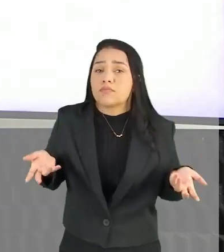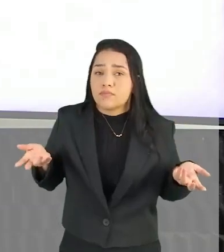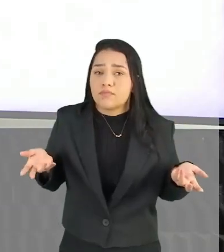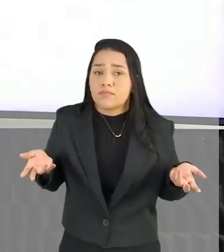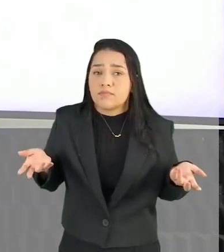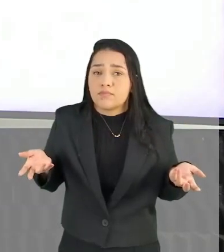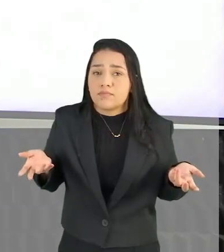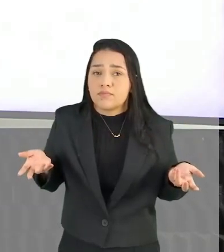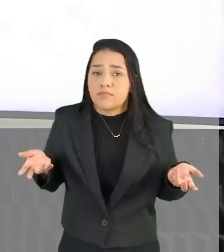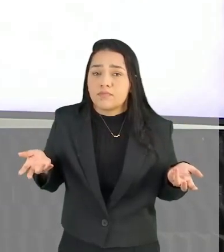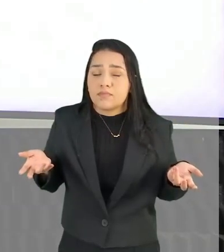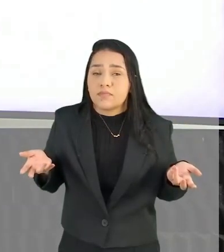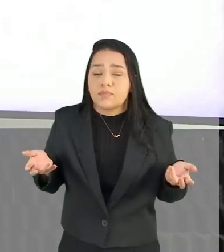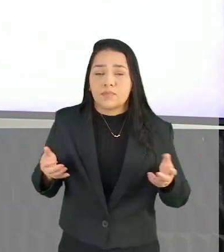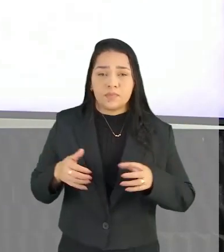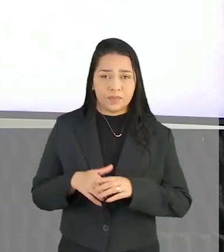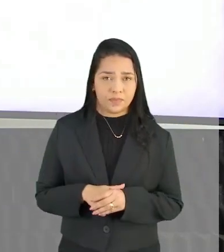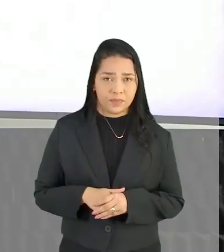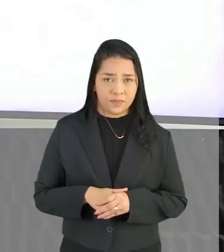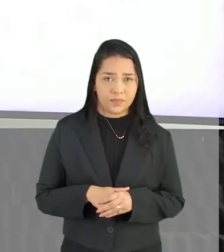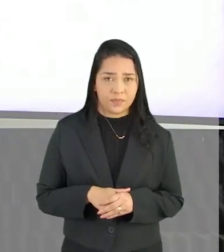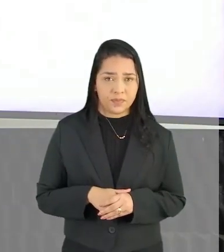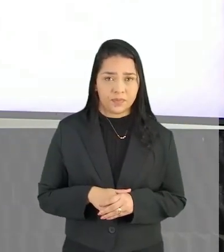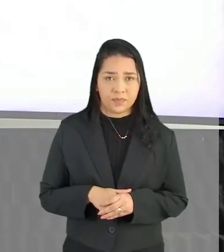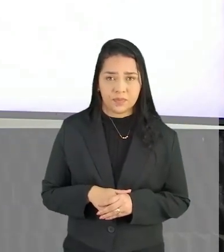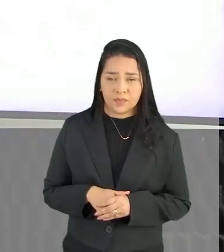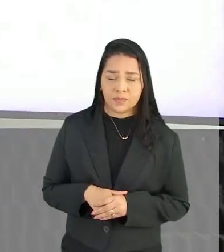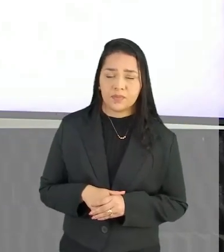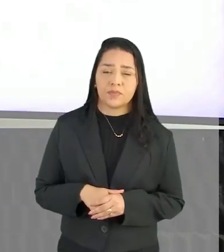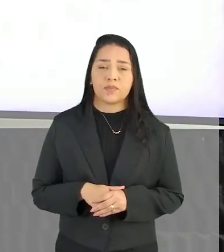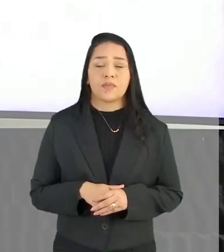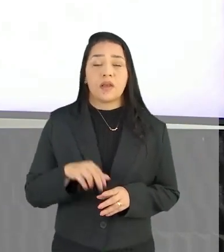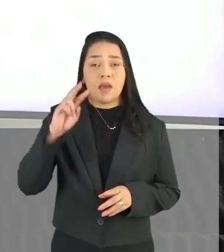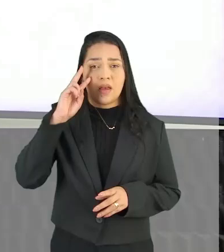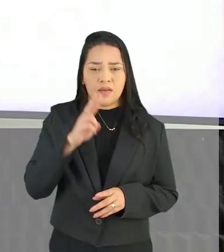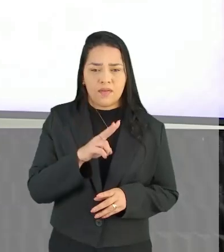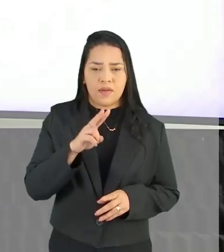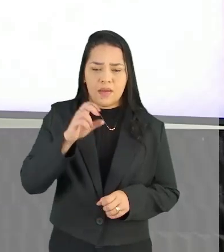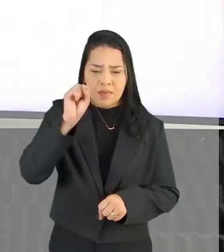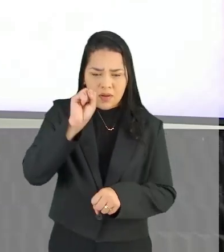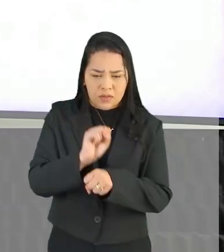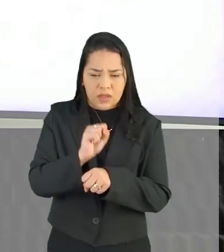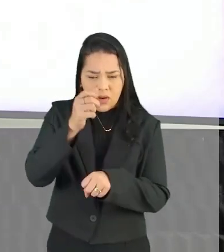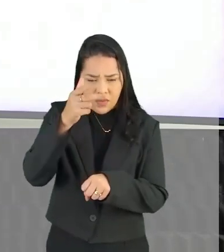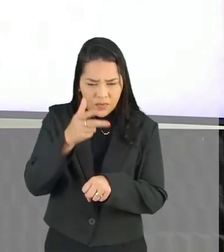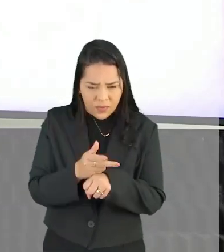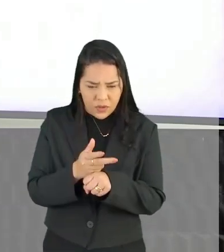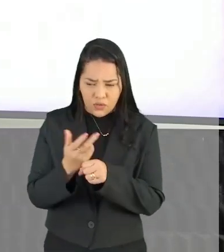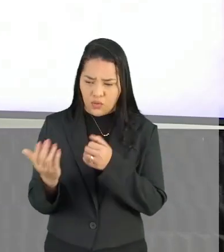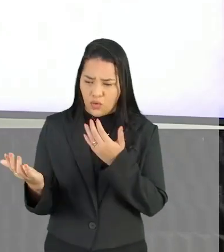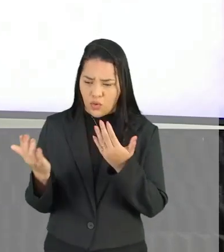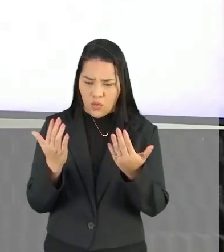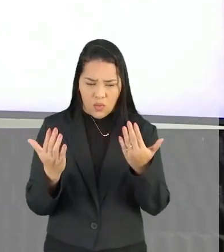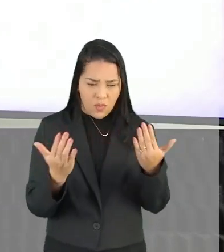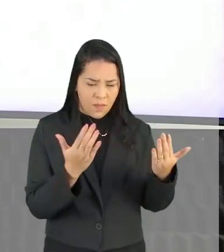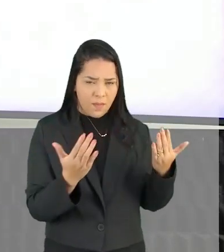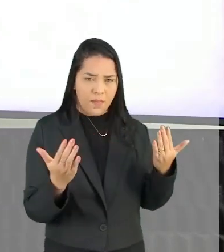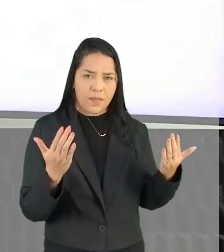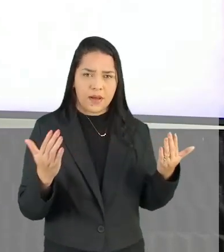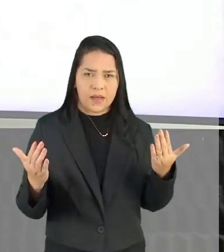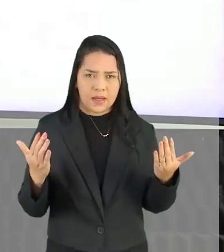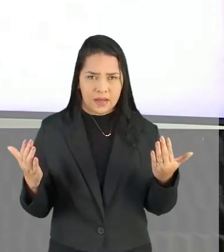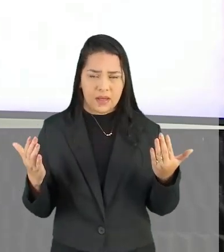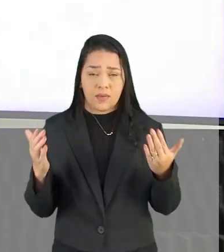é E aí qual é o objetivo Vamos para as alternativas Vocês vão pausar o vídeo Vão comparar cada uma Das